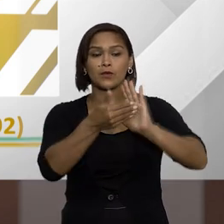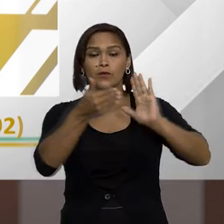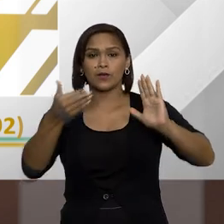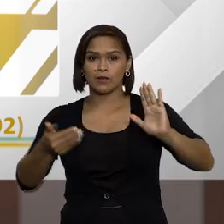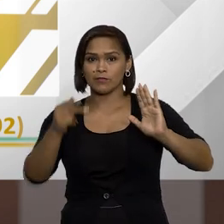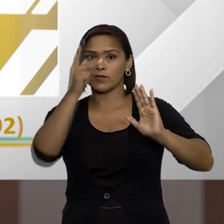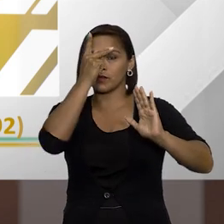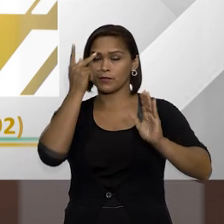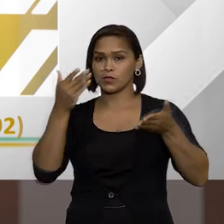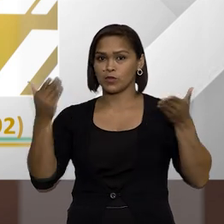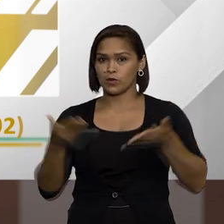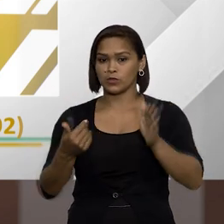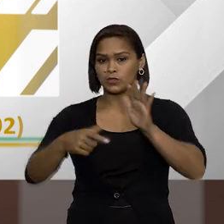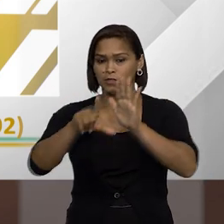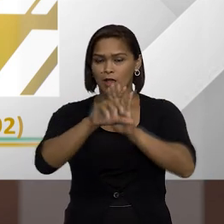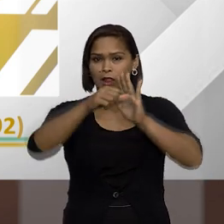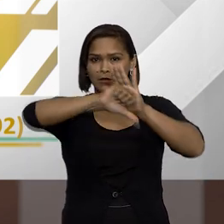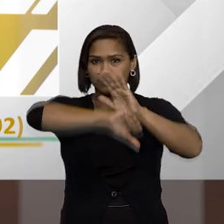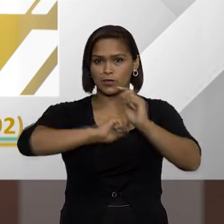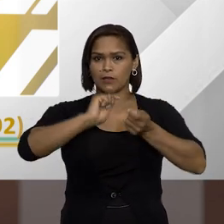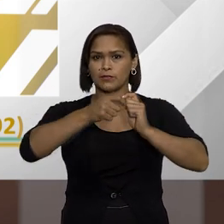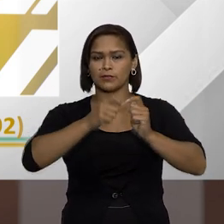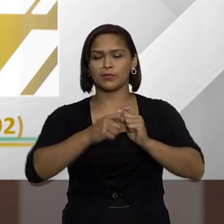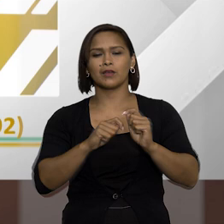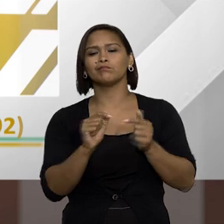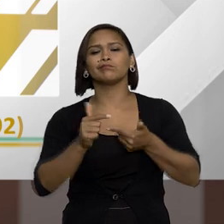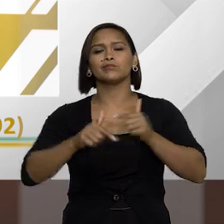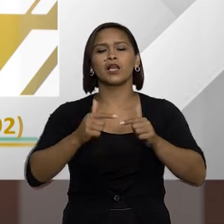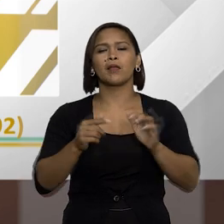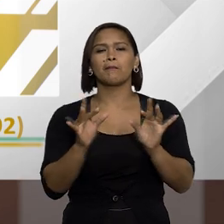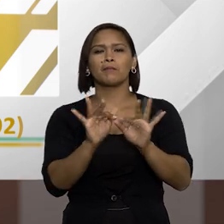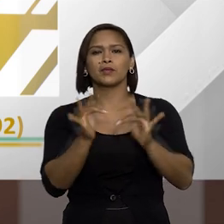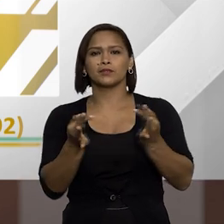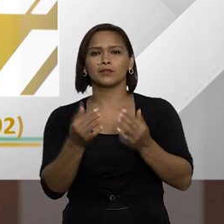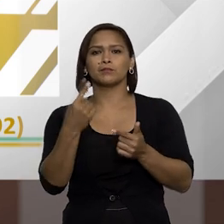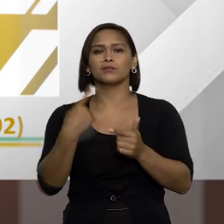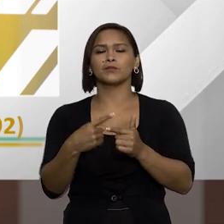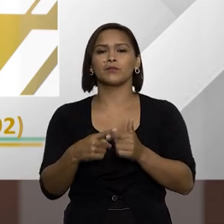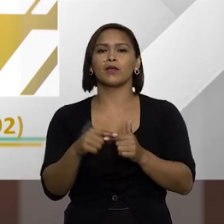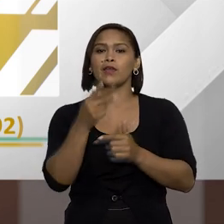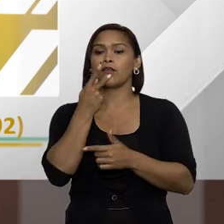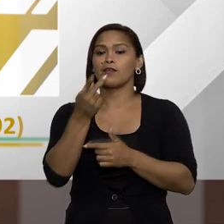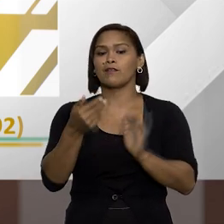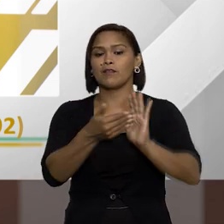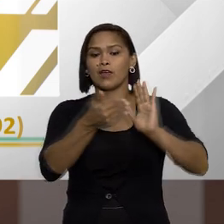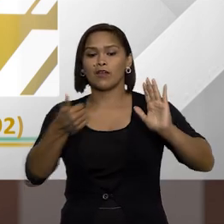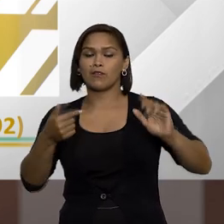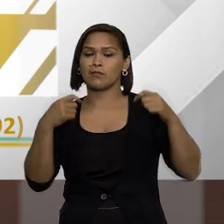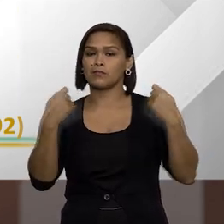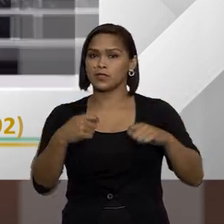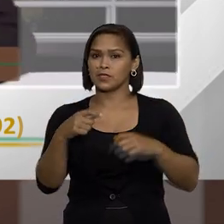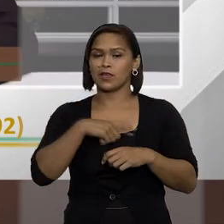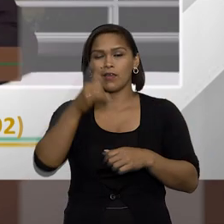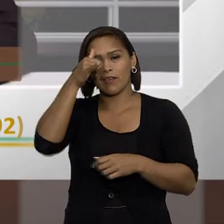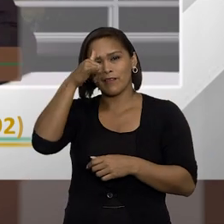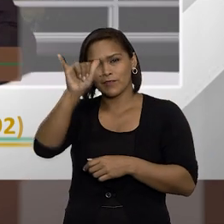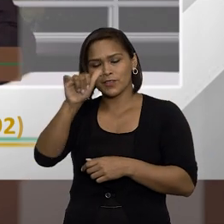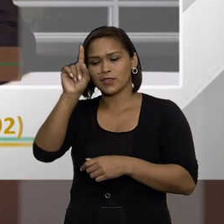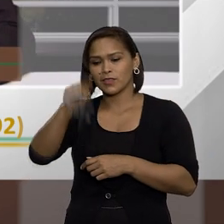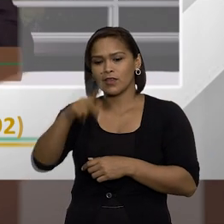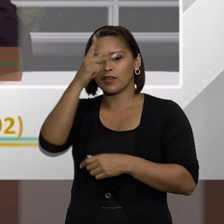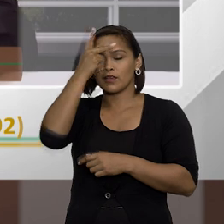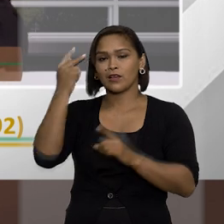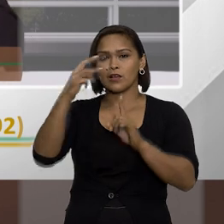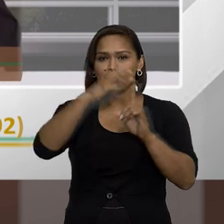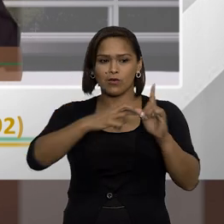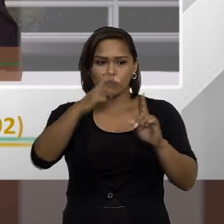O afastamento, hoje, a lei de improbidade, ele trata de forma bem genérica. Ele fala que o afastamento é necessário para evitar que